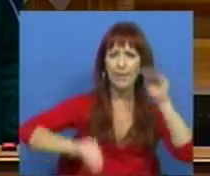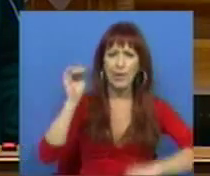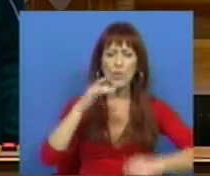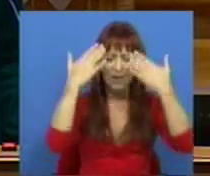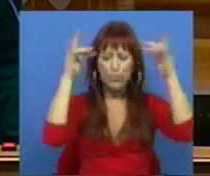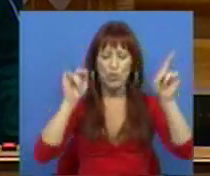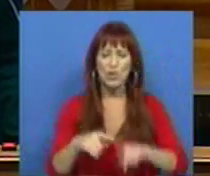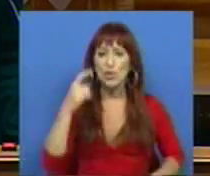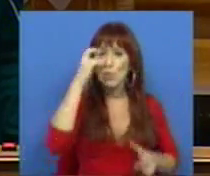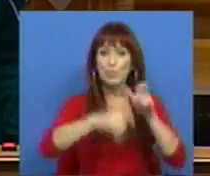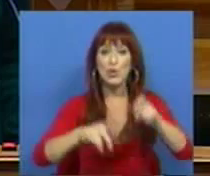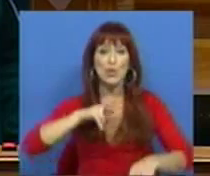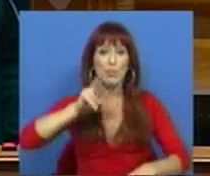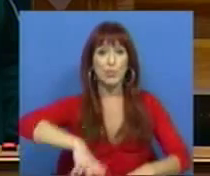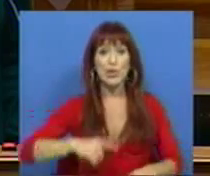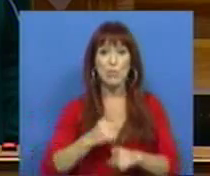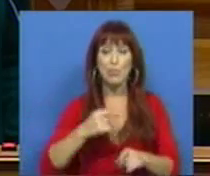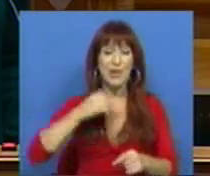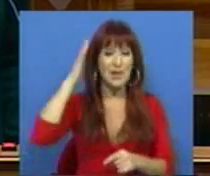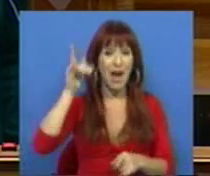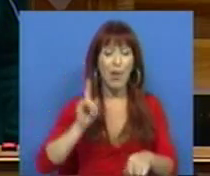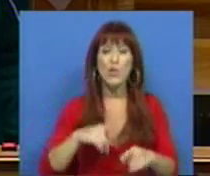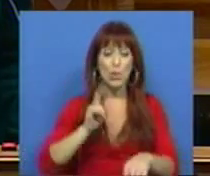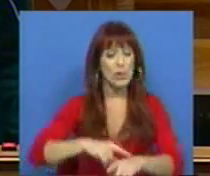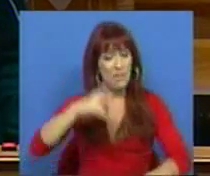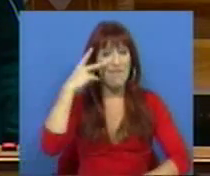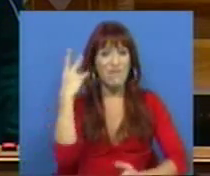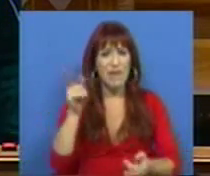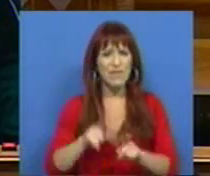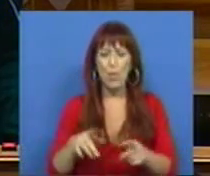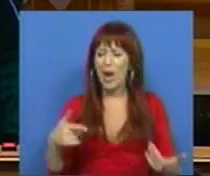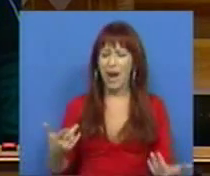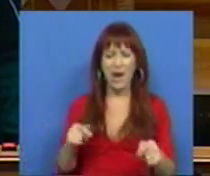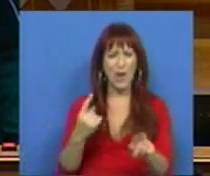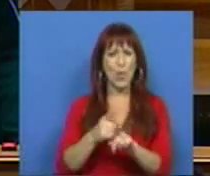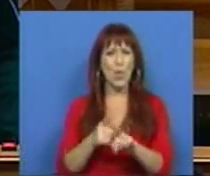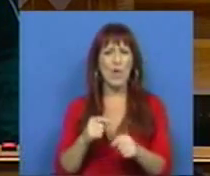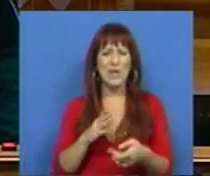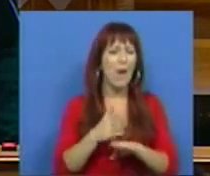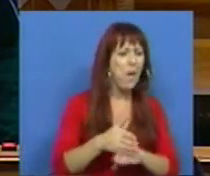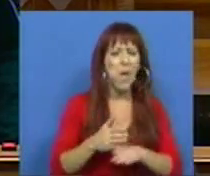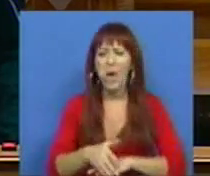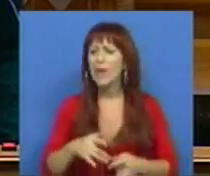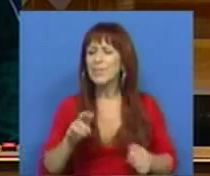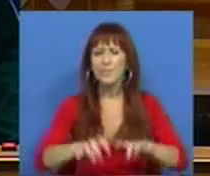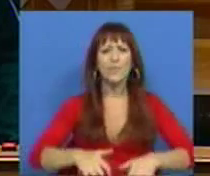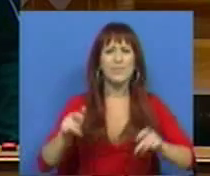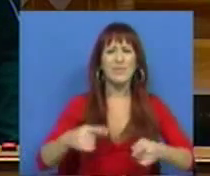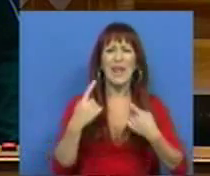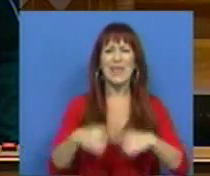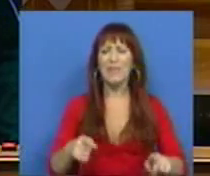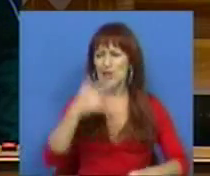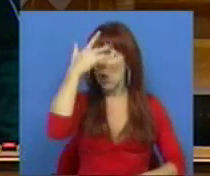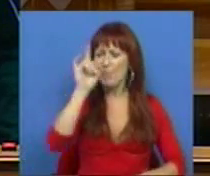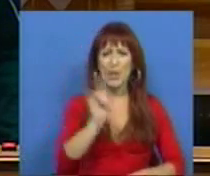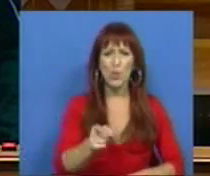democrática do povo português, porque acha que os tempos que vivemos não são para esta coisa das intervenções parlamentares e da diferença de